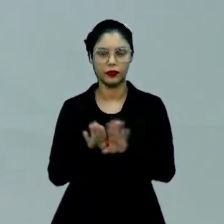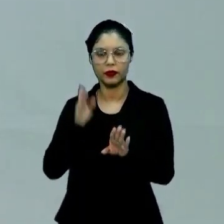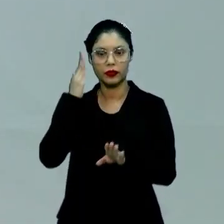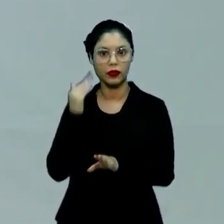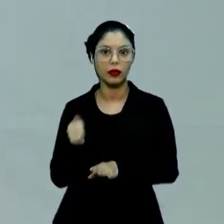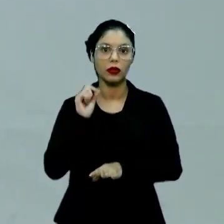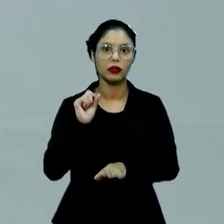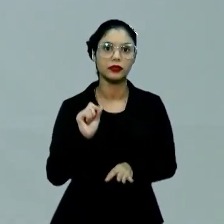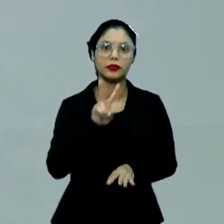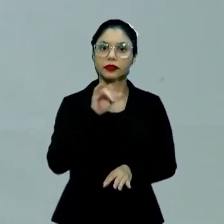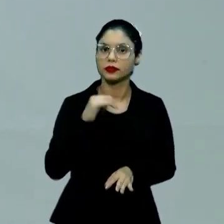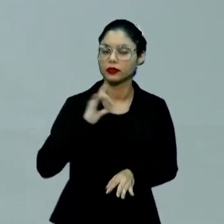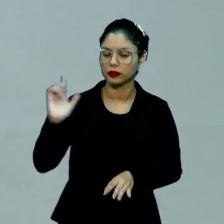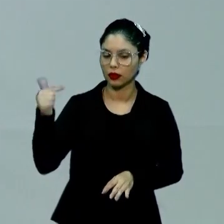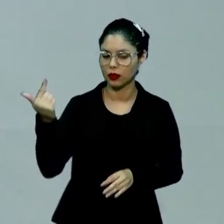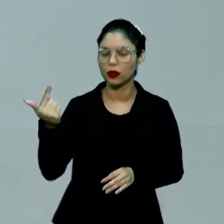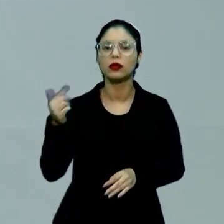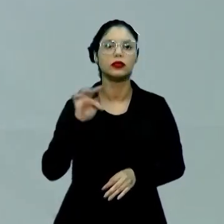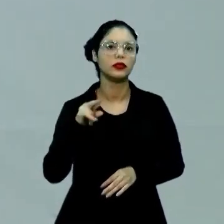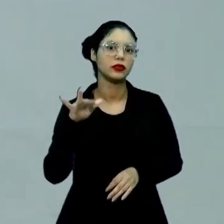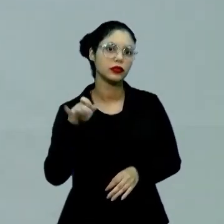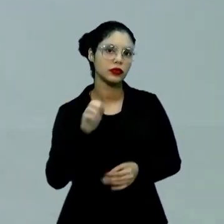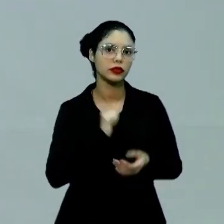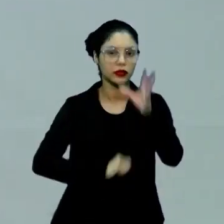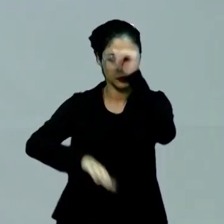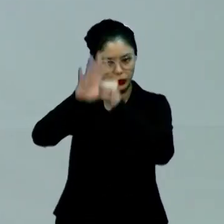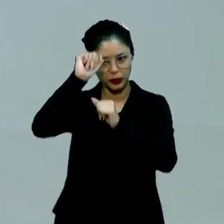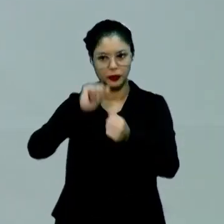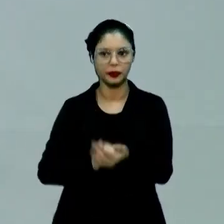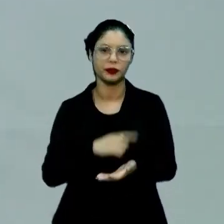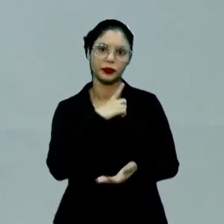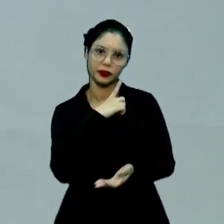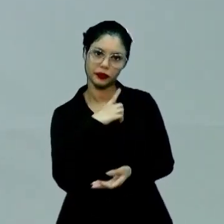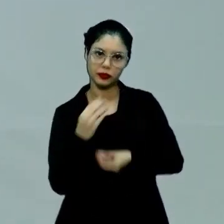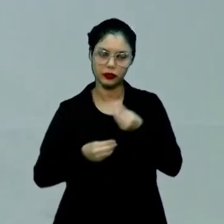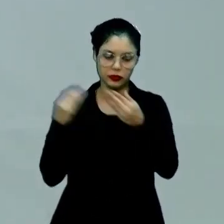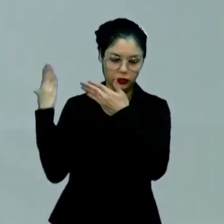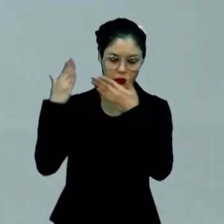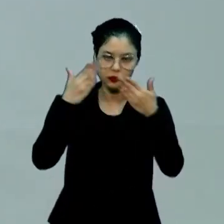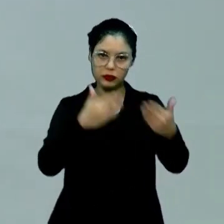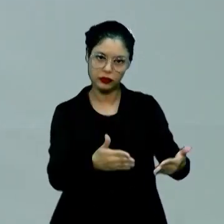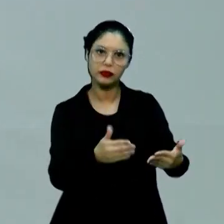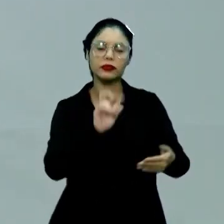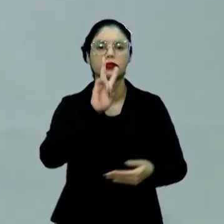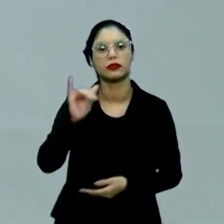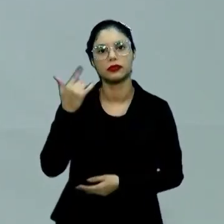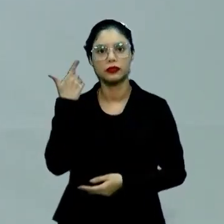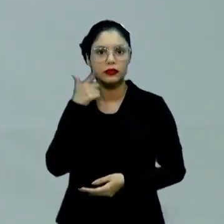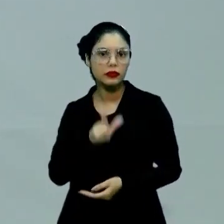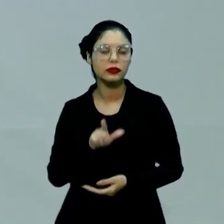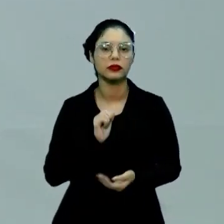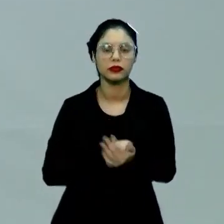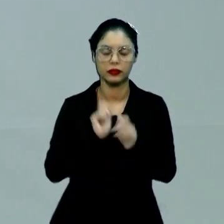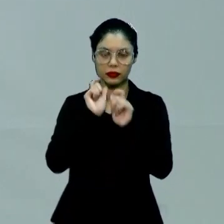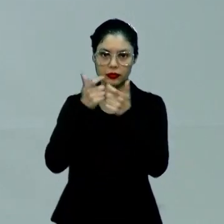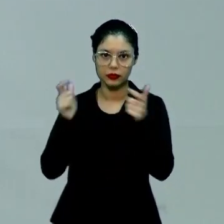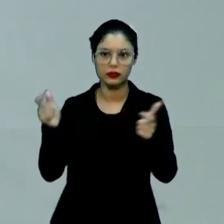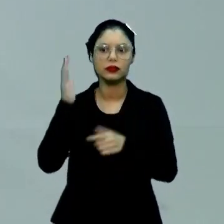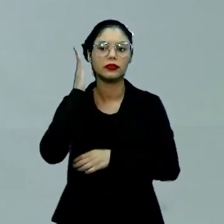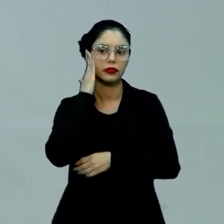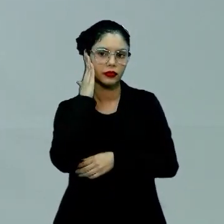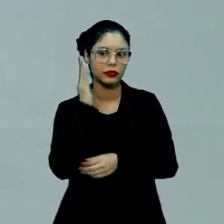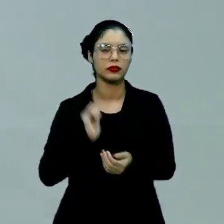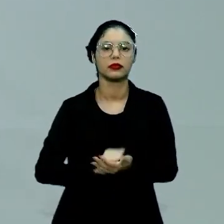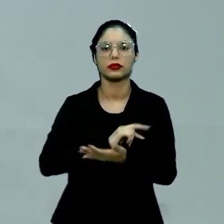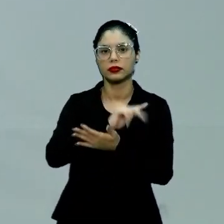e vai propagar para outras fontes de conhecimento. Então, gente tendo isso como direcionamento, a gente vai conseguir ampliar e fazer